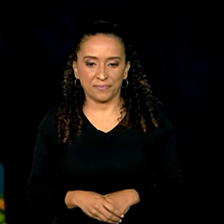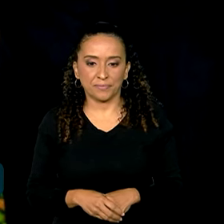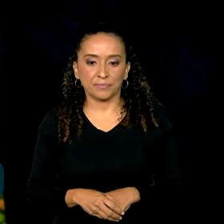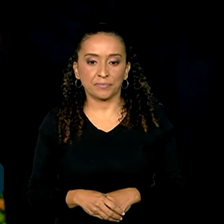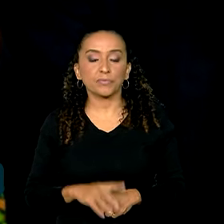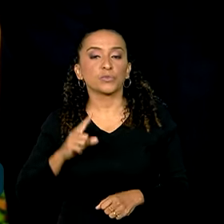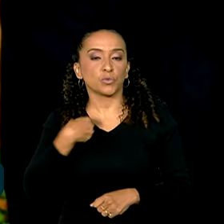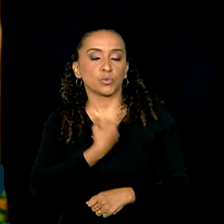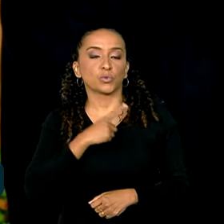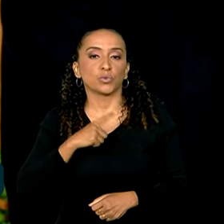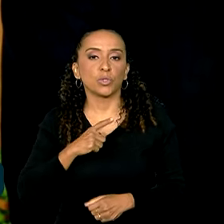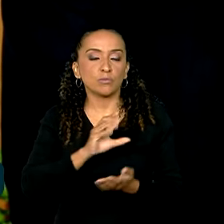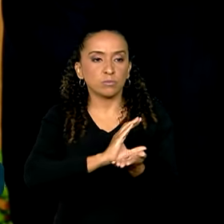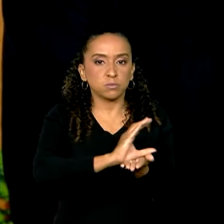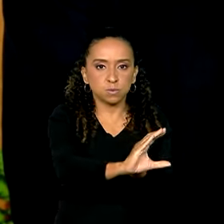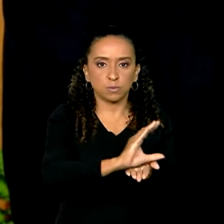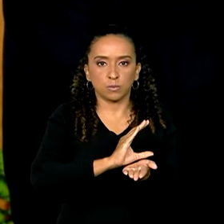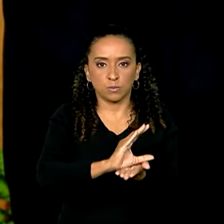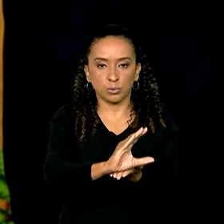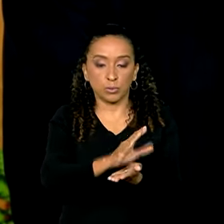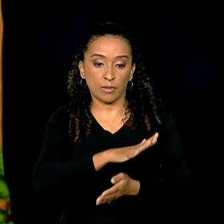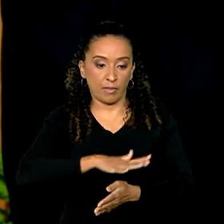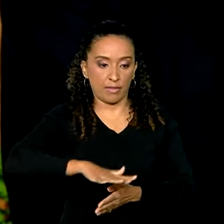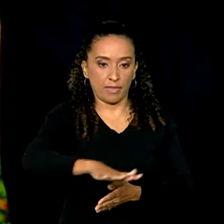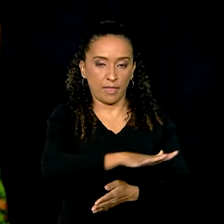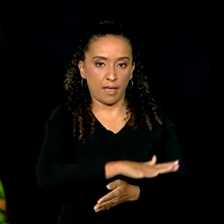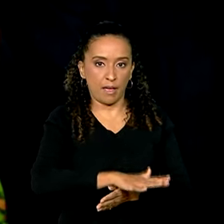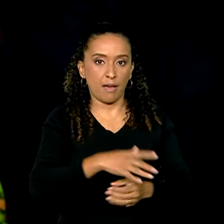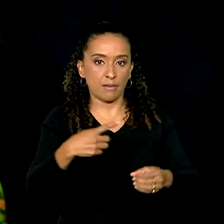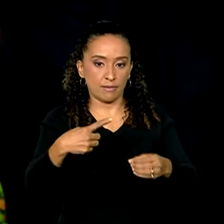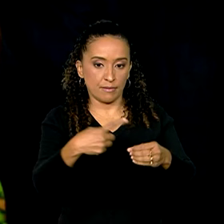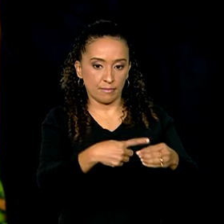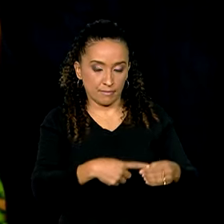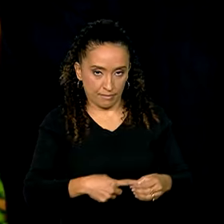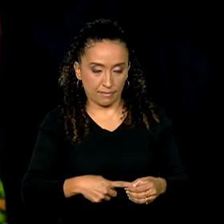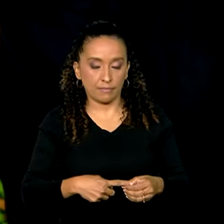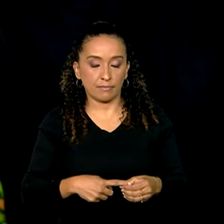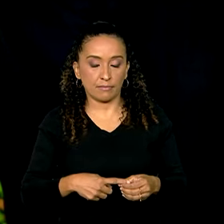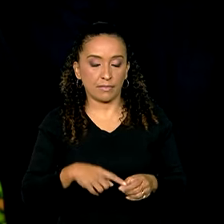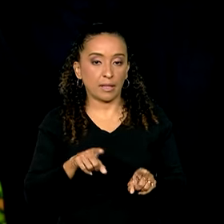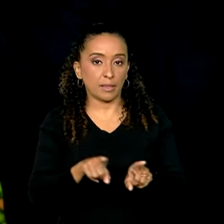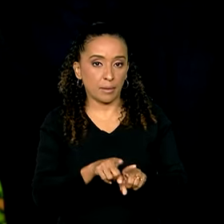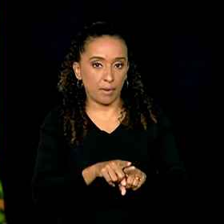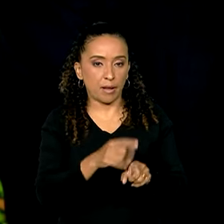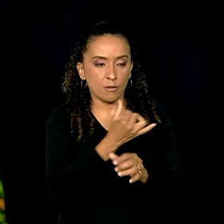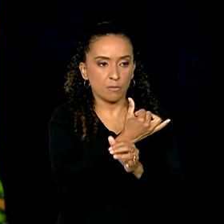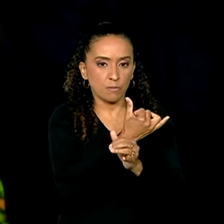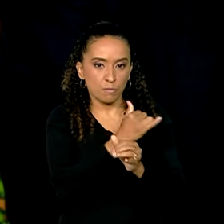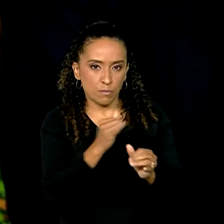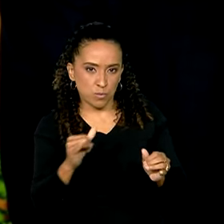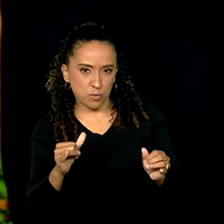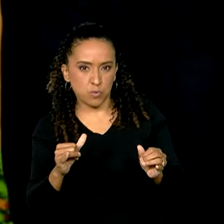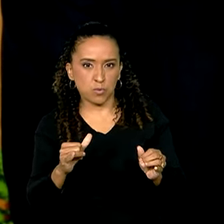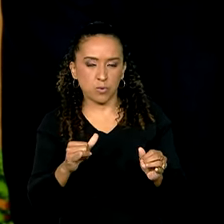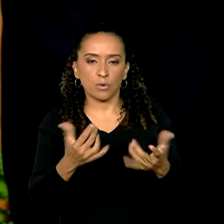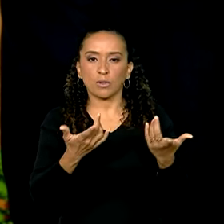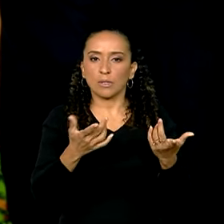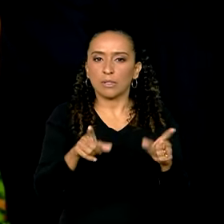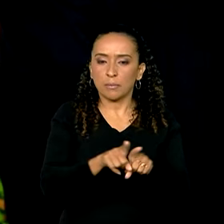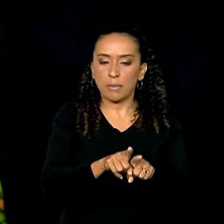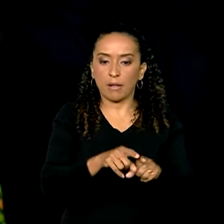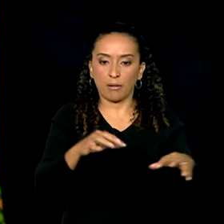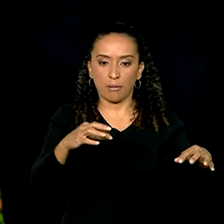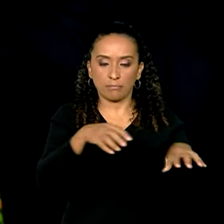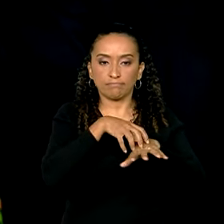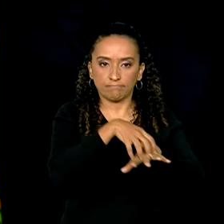Nós teremos investimentos na área urbana, sobretudo, eletrificação de frota para